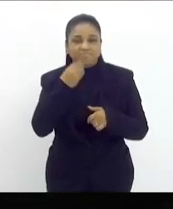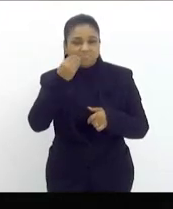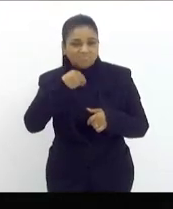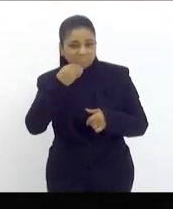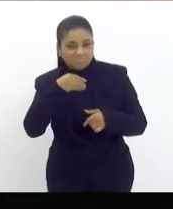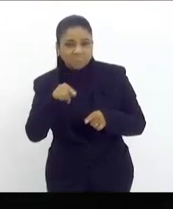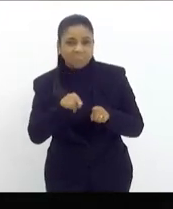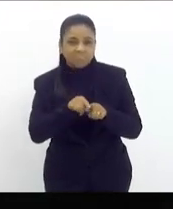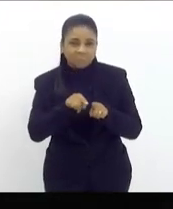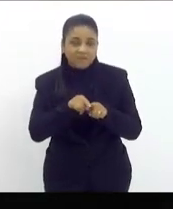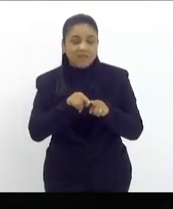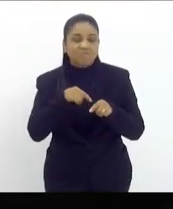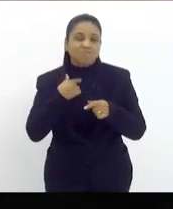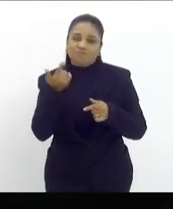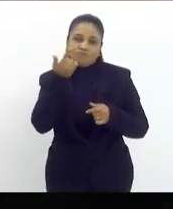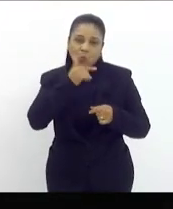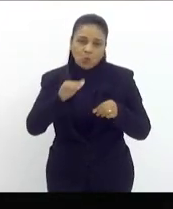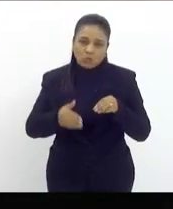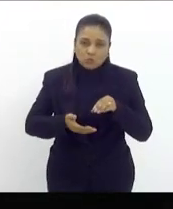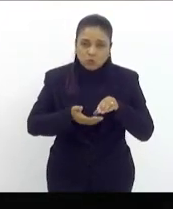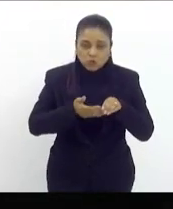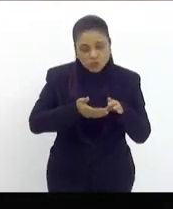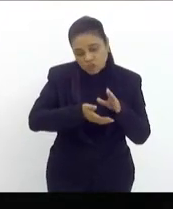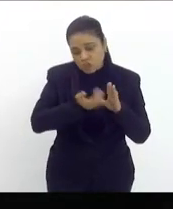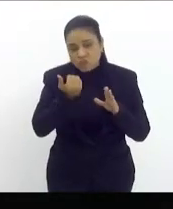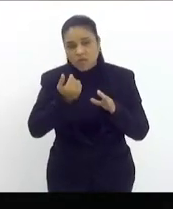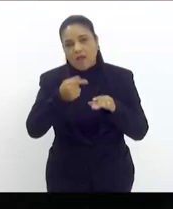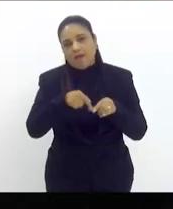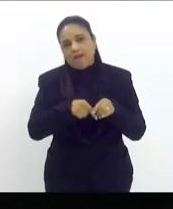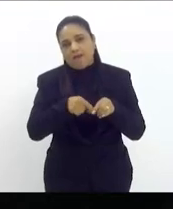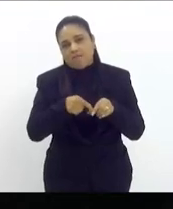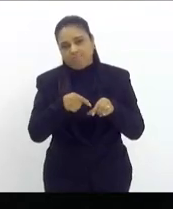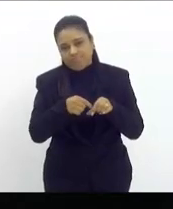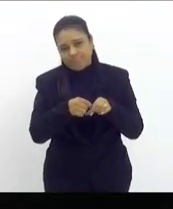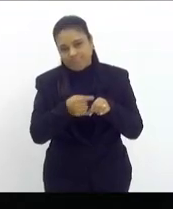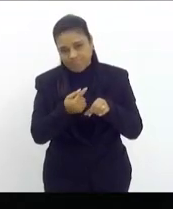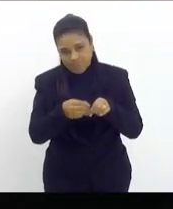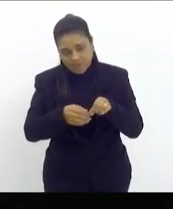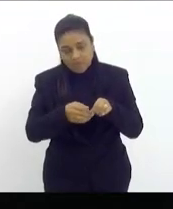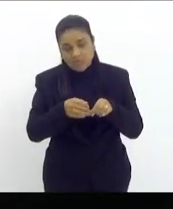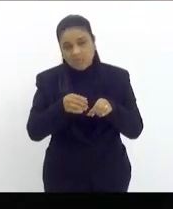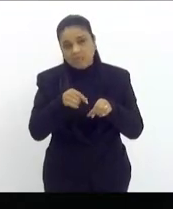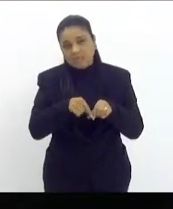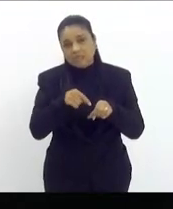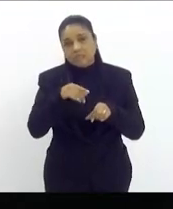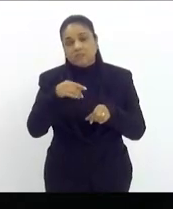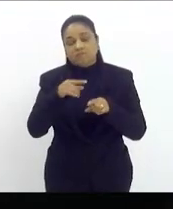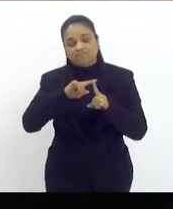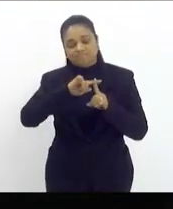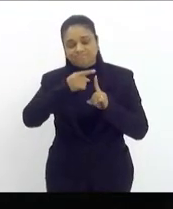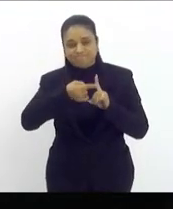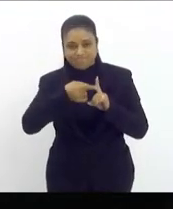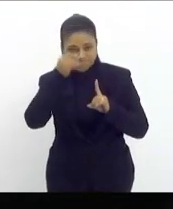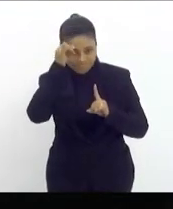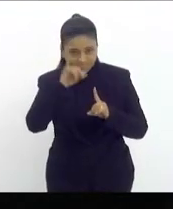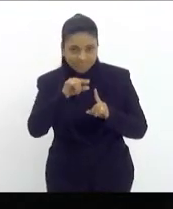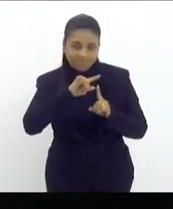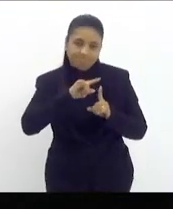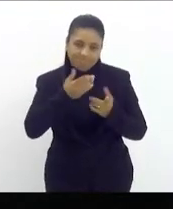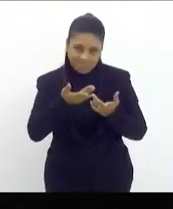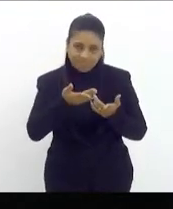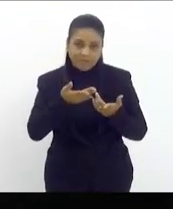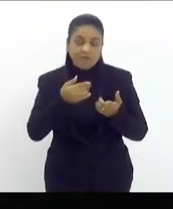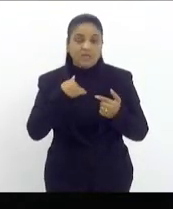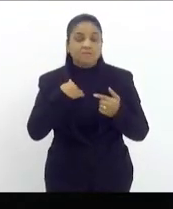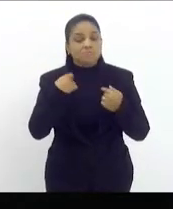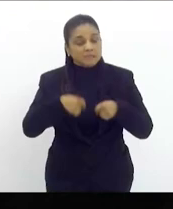exatamente na maternidade marisca. Então, entender que métodos contraceptíveis é importante que haja toda